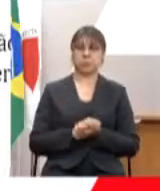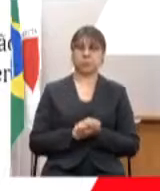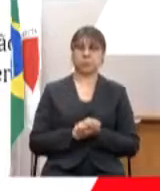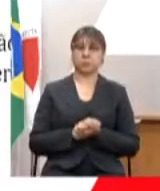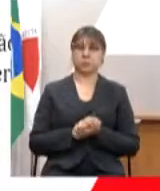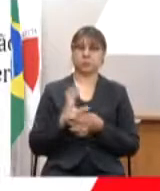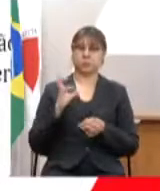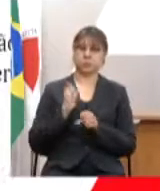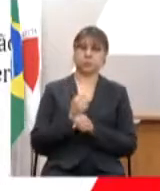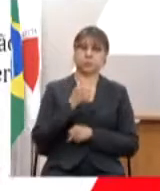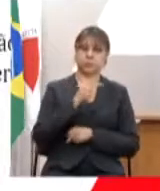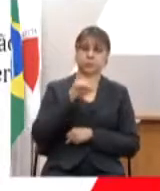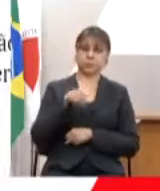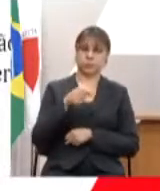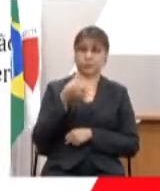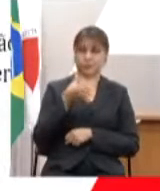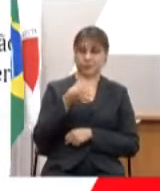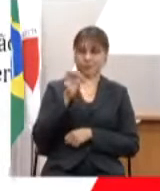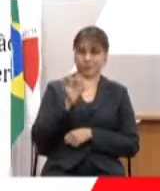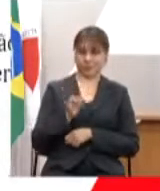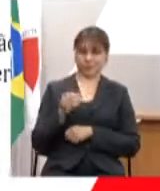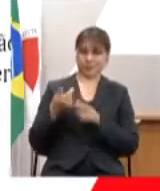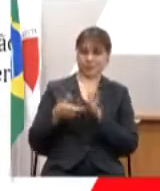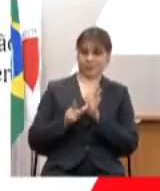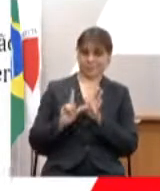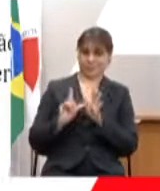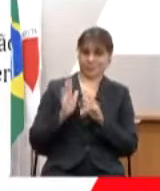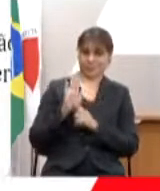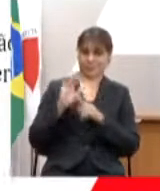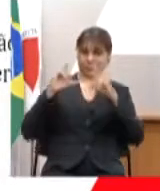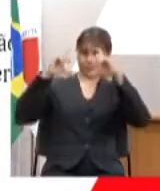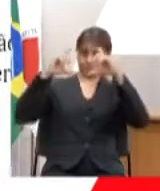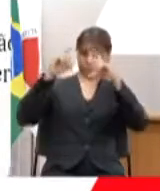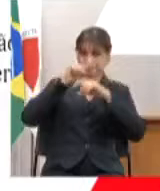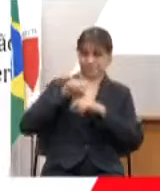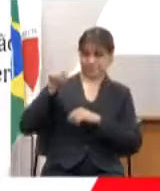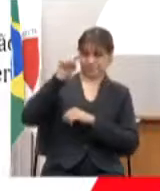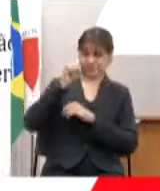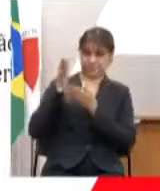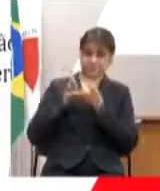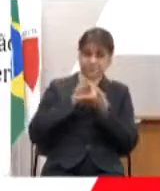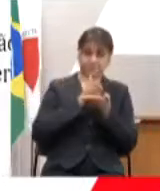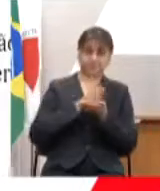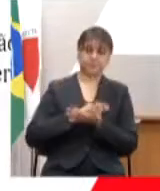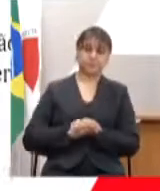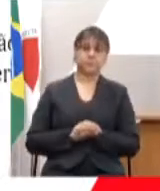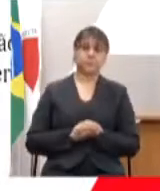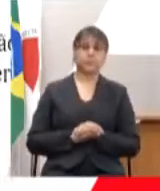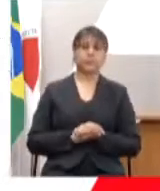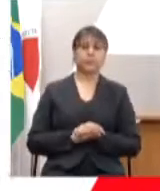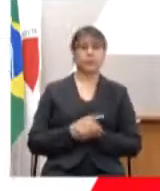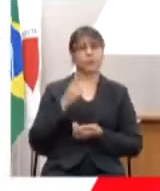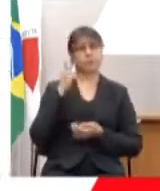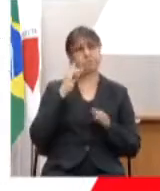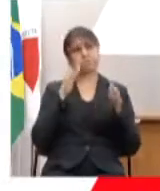7,6%. Bom, com relação ao PPAG,